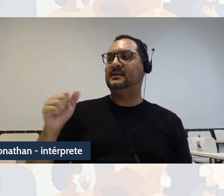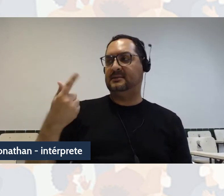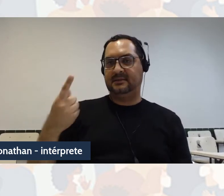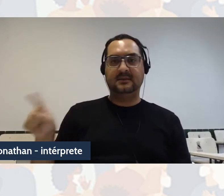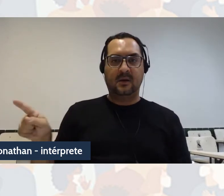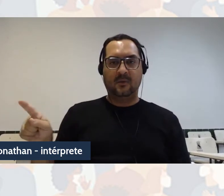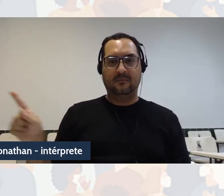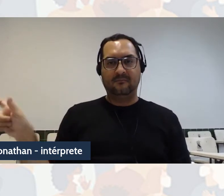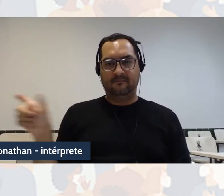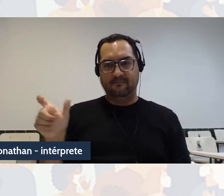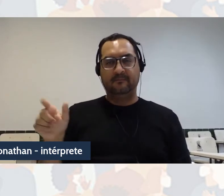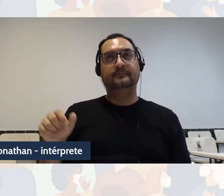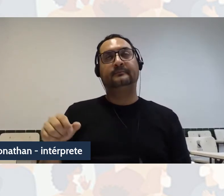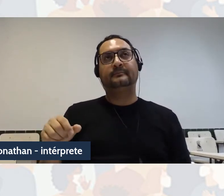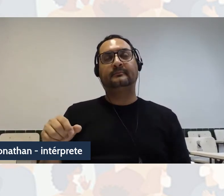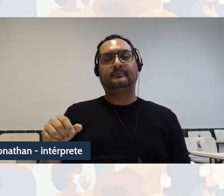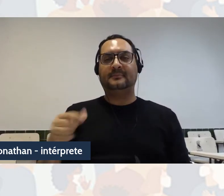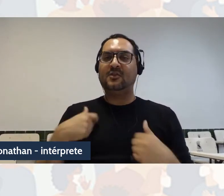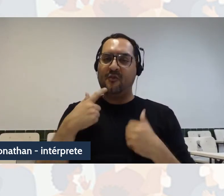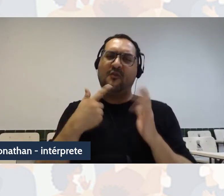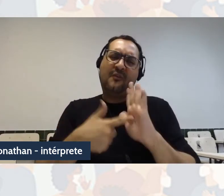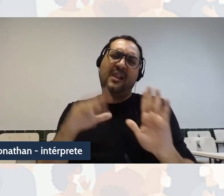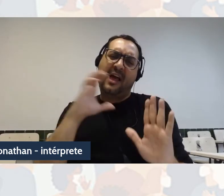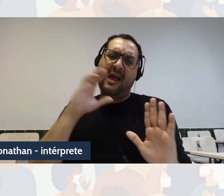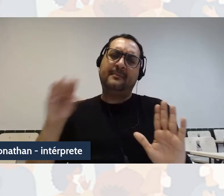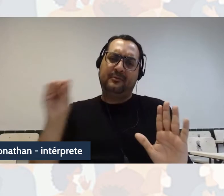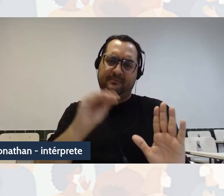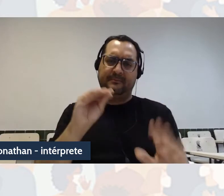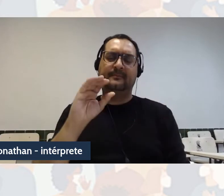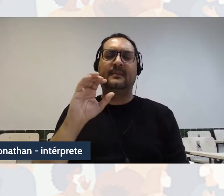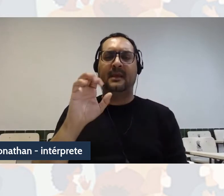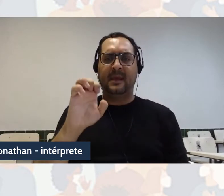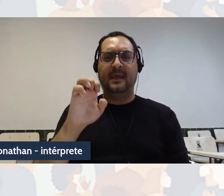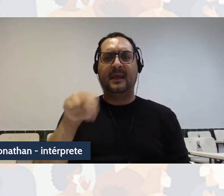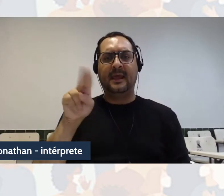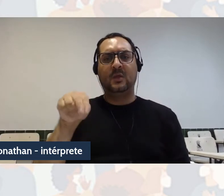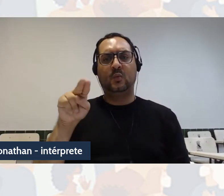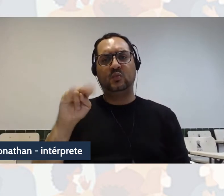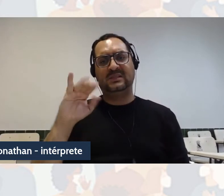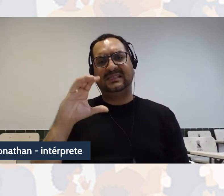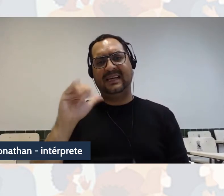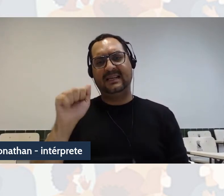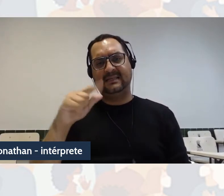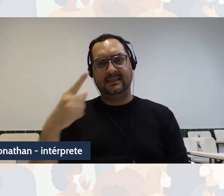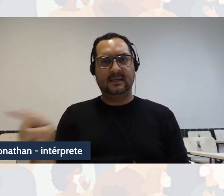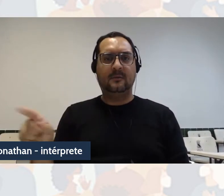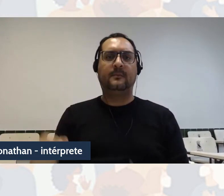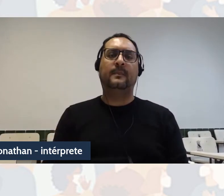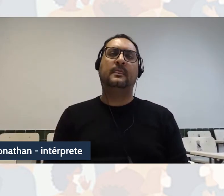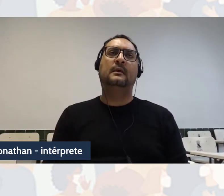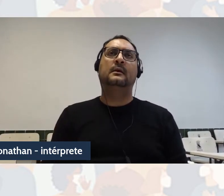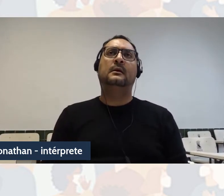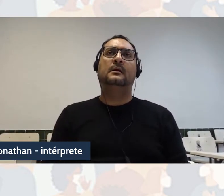vai antecipando nas palavras do próprio Grossfogel,